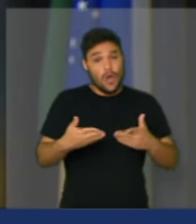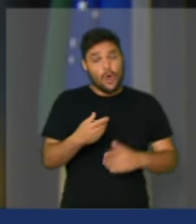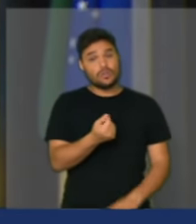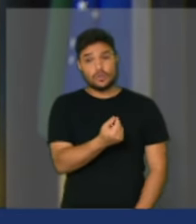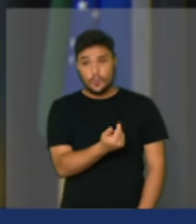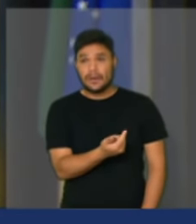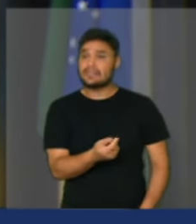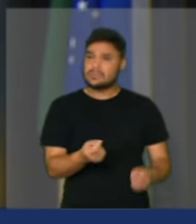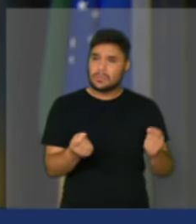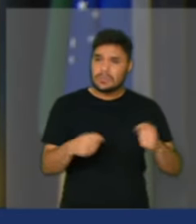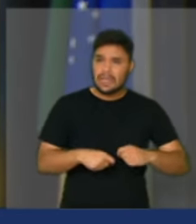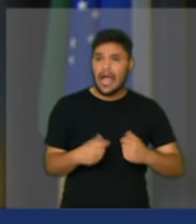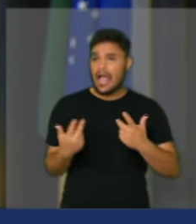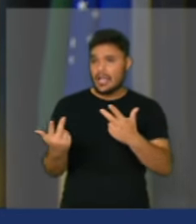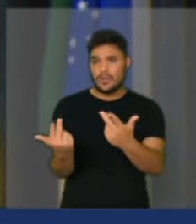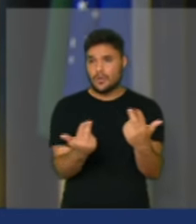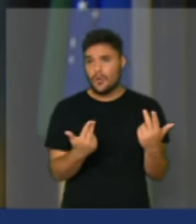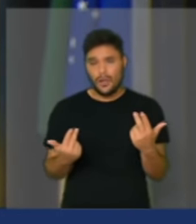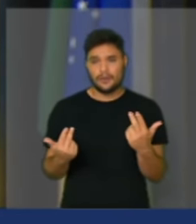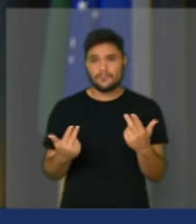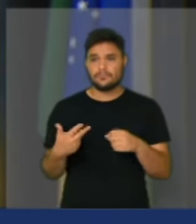compatível com o preço de...